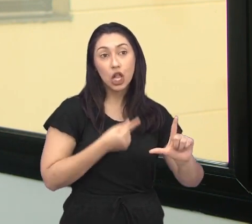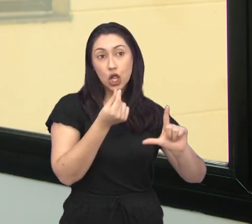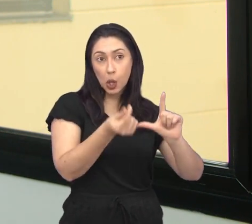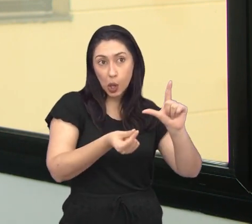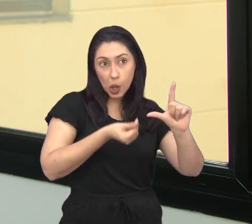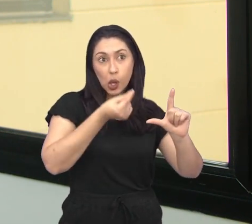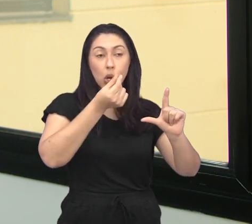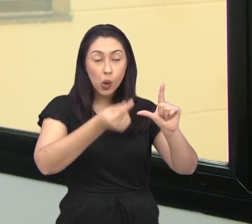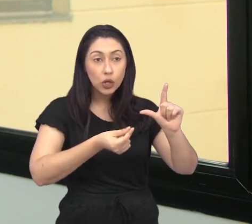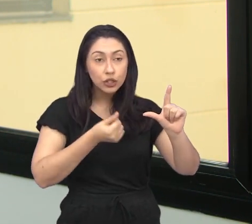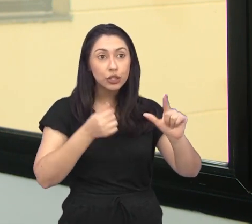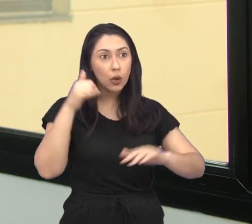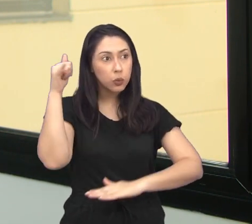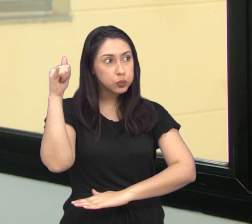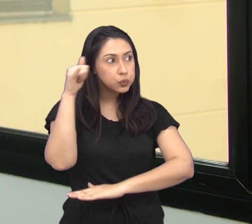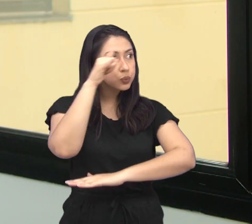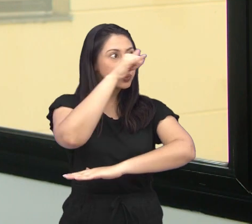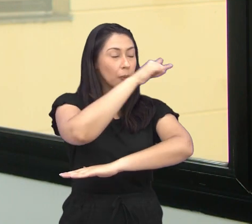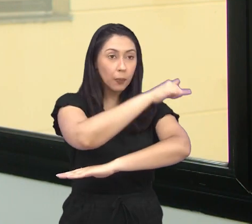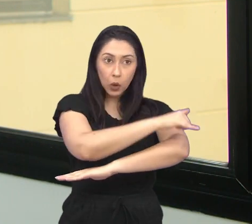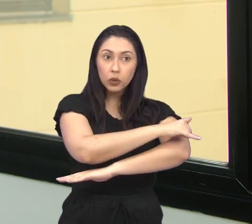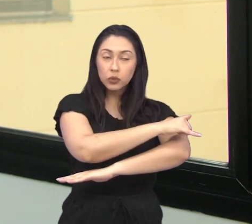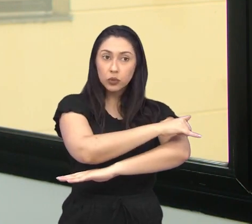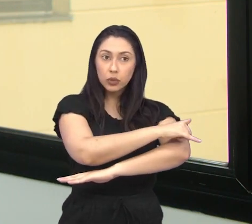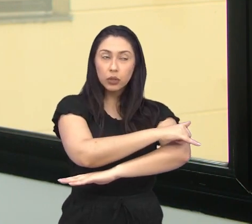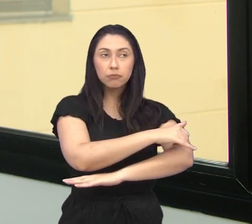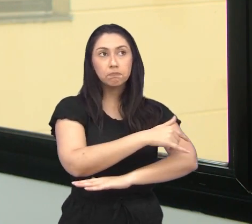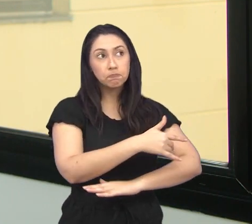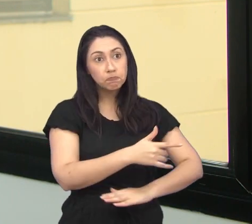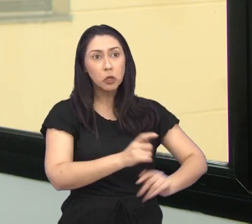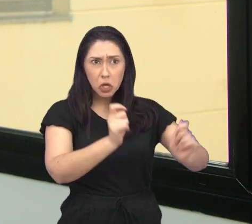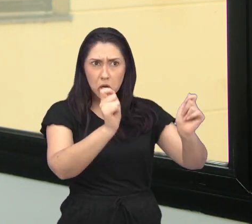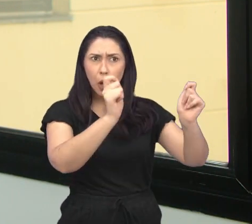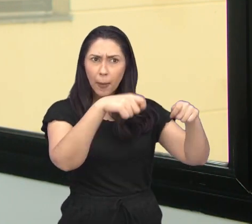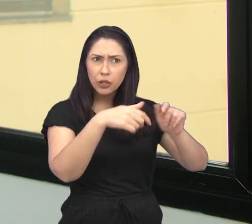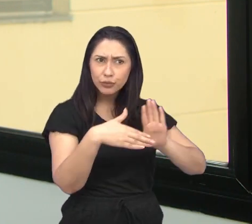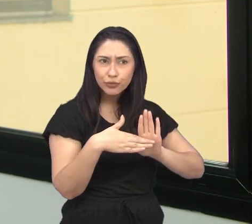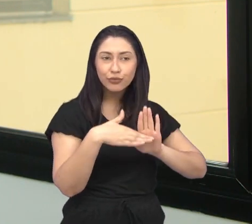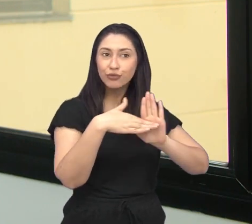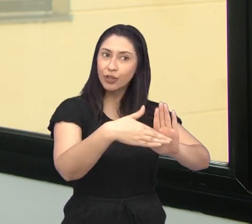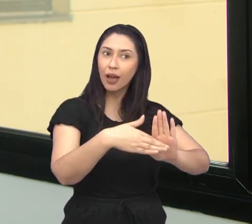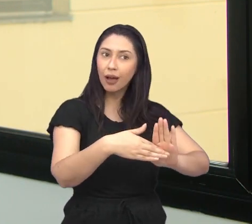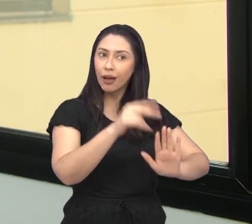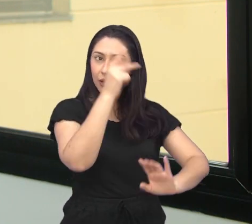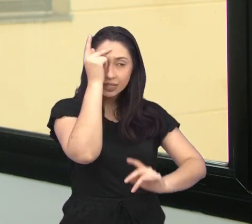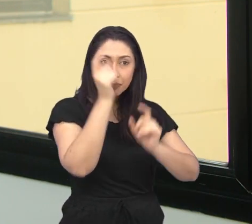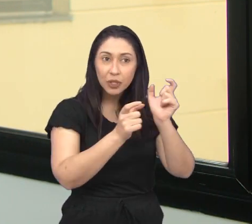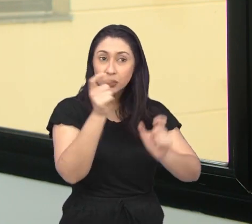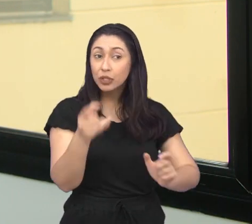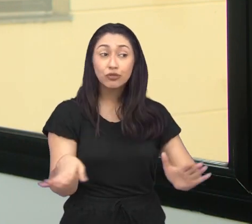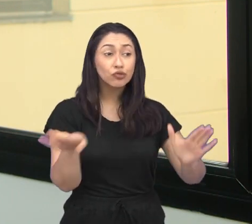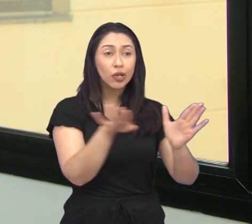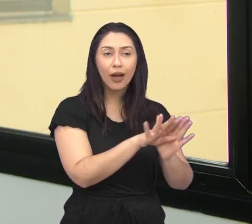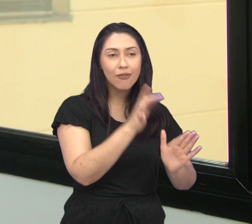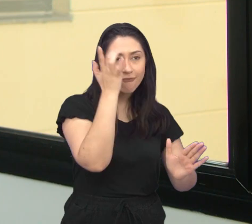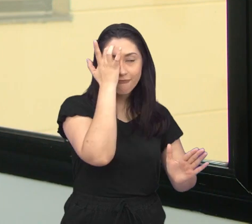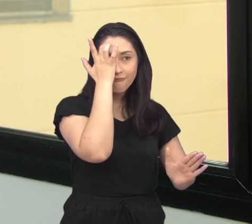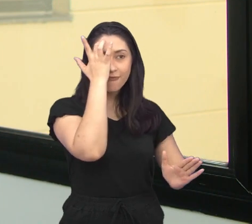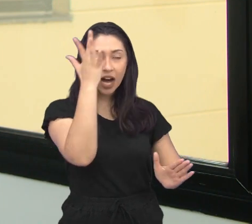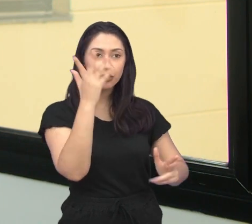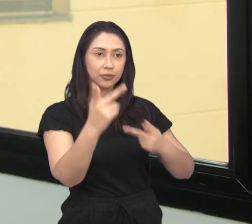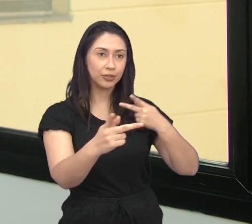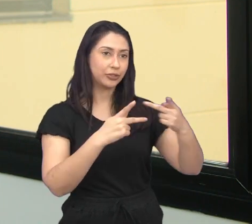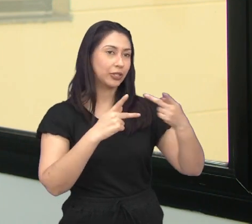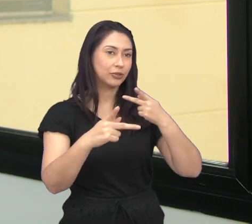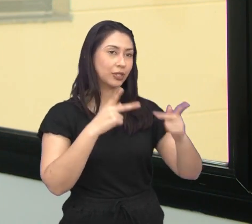logística do aeroporto, que também recentemente foi concedido e que pode, dentro dessa perspectiva, ajudar as pessoas a ter um acesso muito